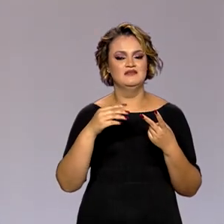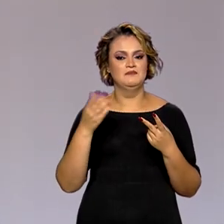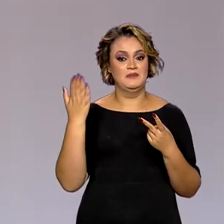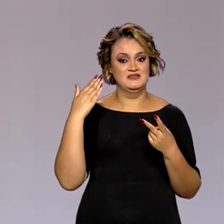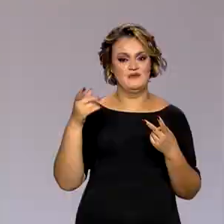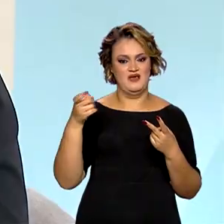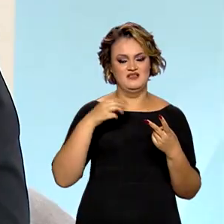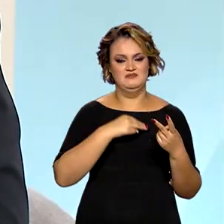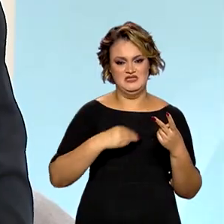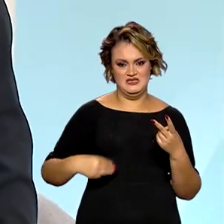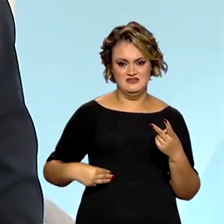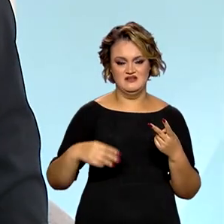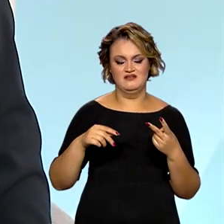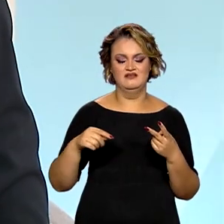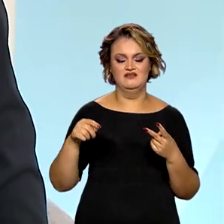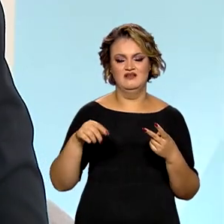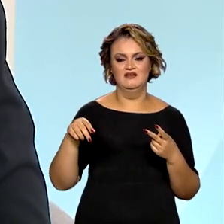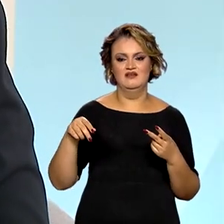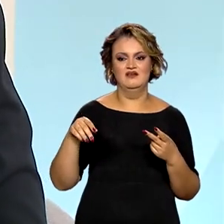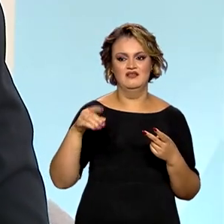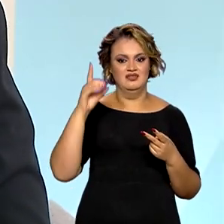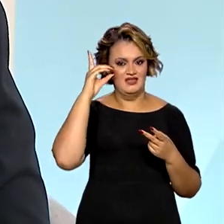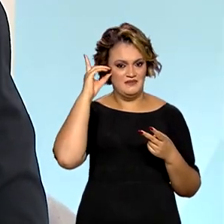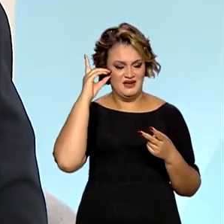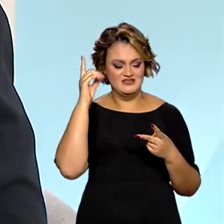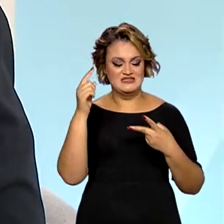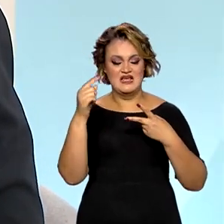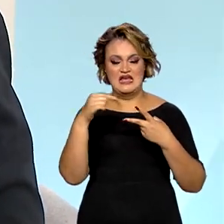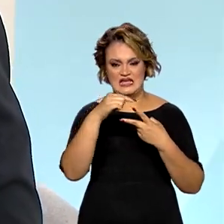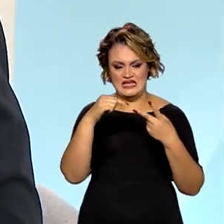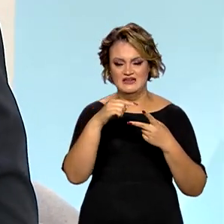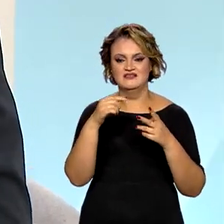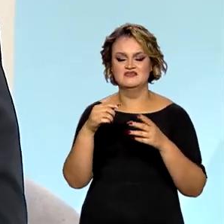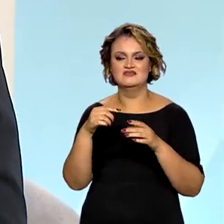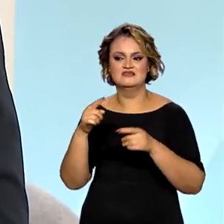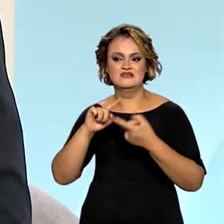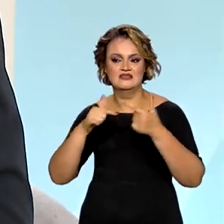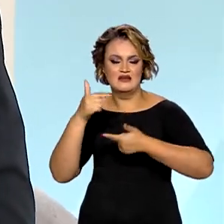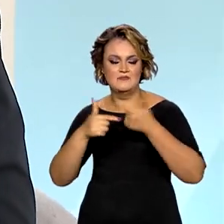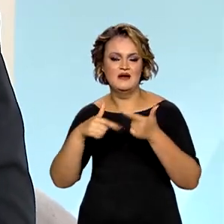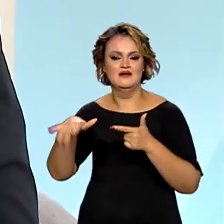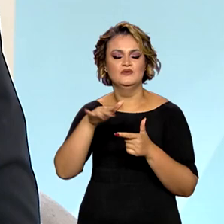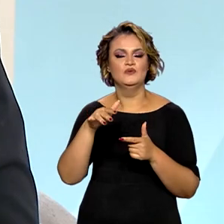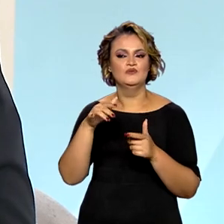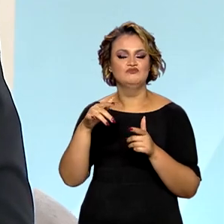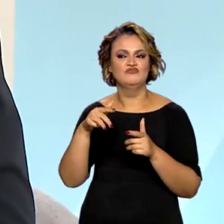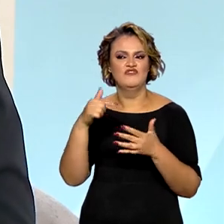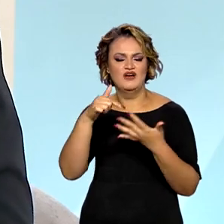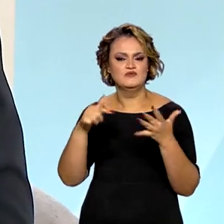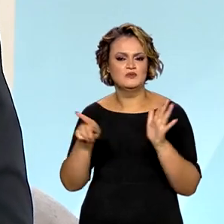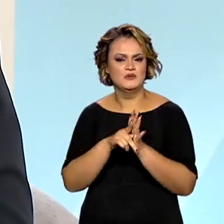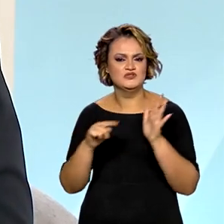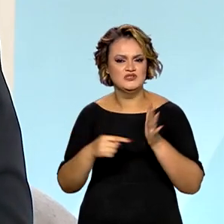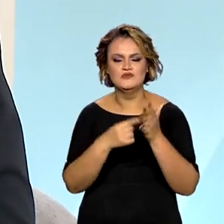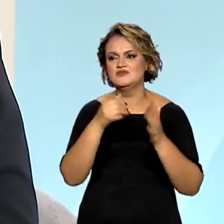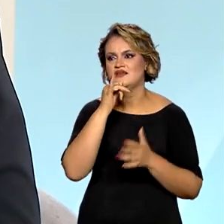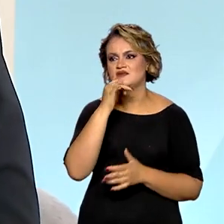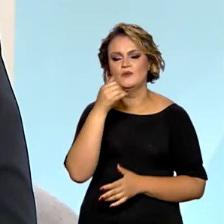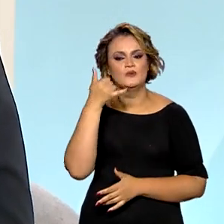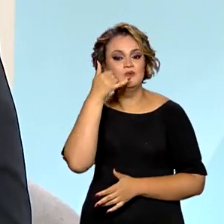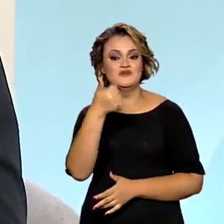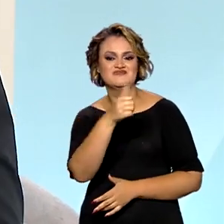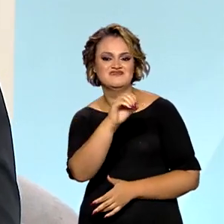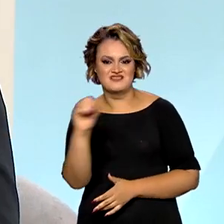de denúncia. Tanto o Disque 100, que a gente sabe que vocês já deram amplo conhecimento aqui com outros secretários que já estiveram aqui.